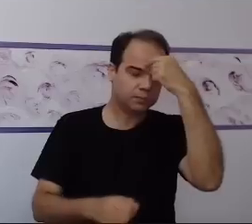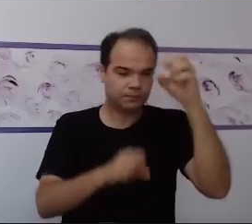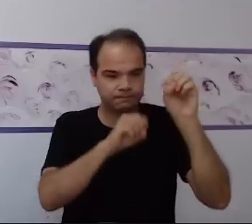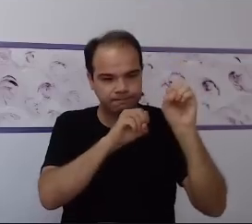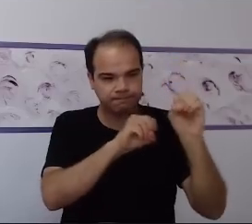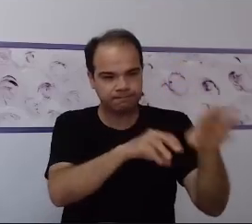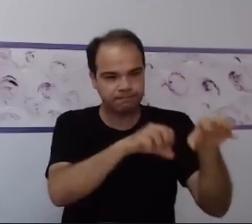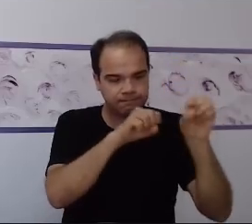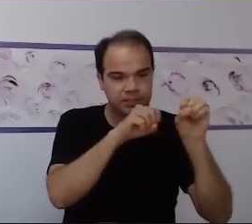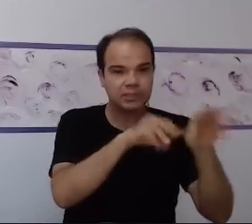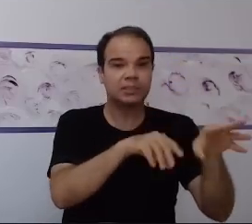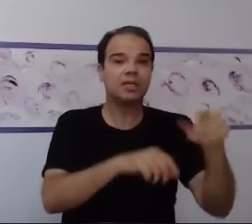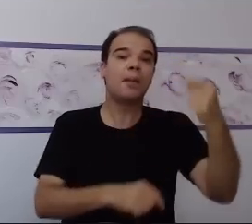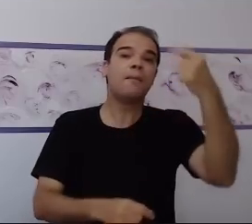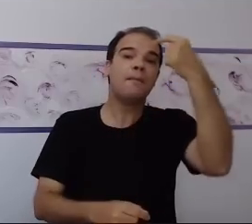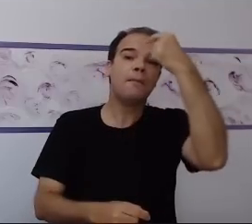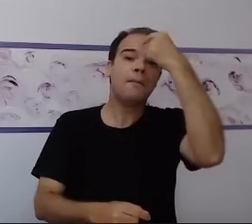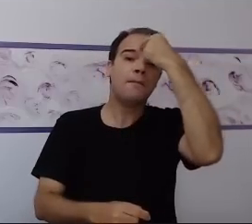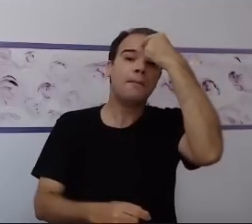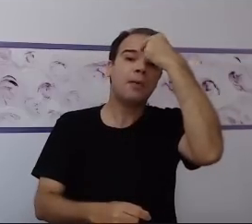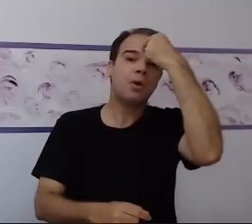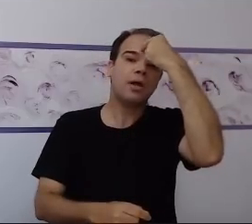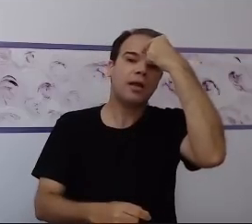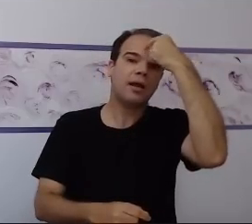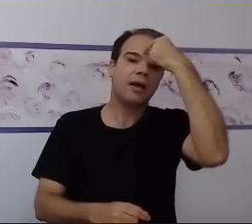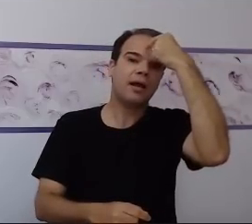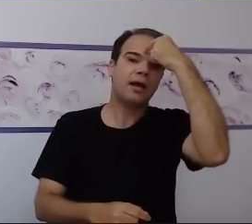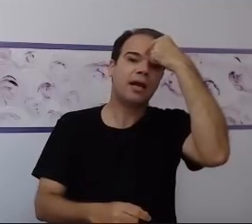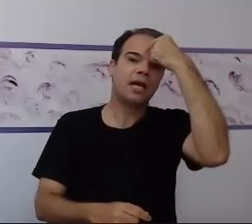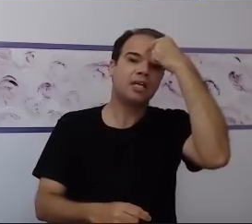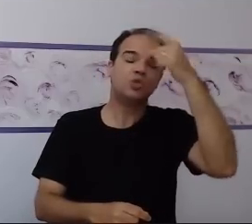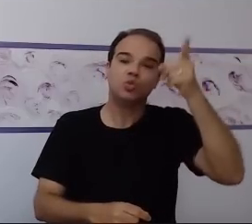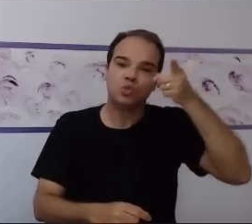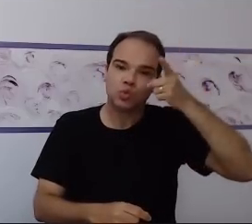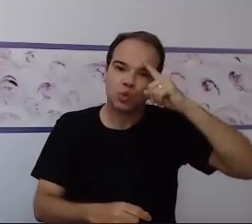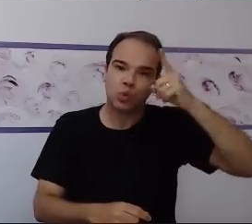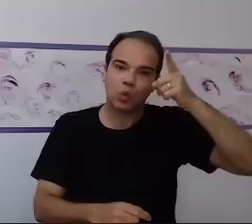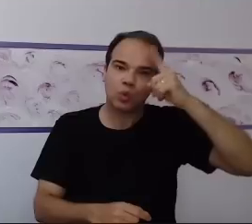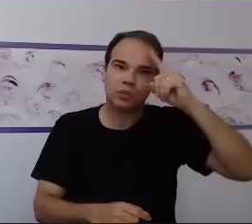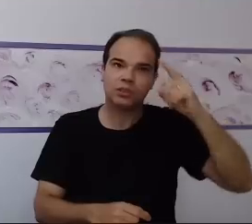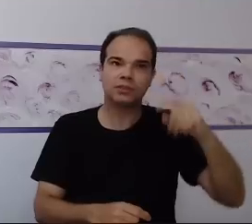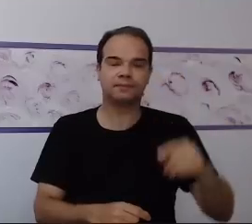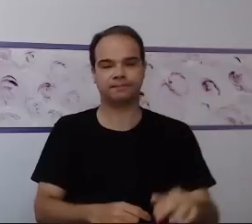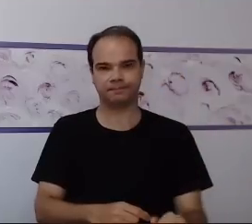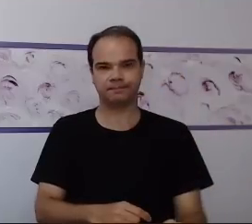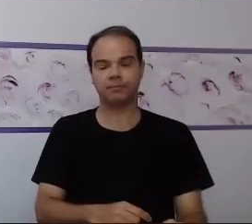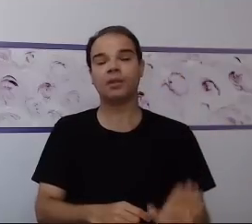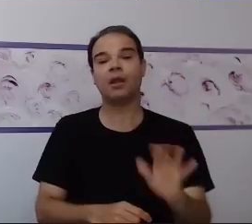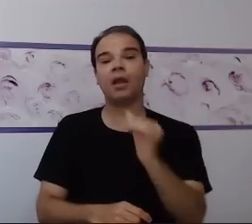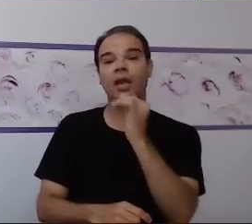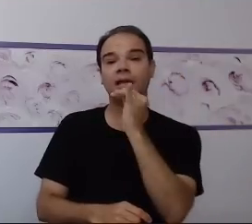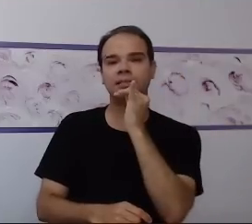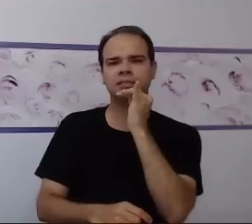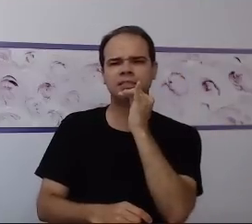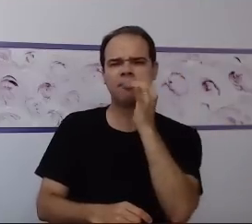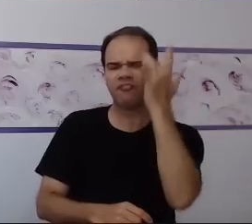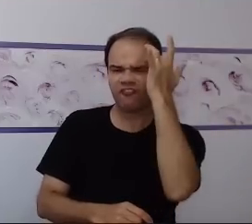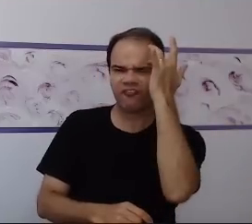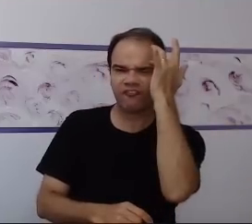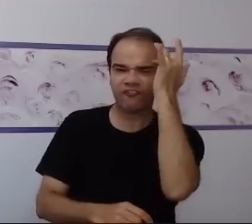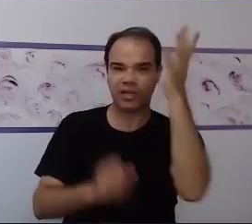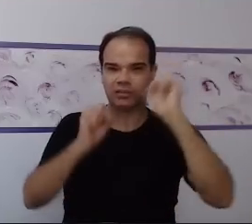trabalho, aquela memória que você precisa, vivenciou, né? Vou dar um exemplo bem básico para vocês.